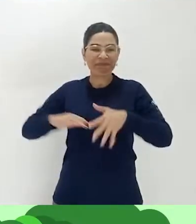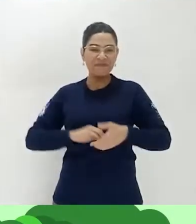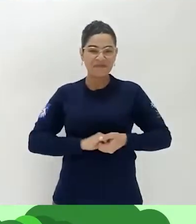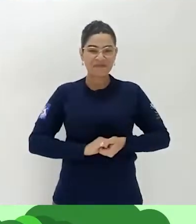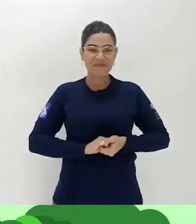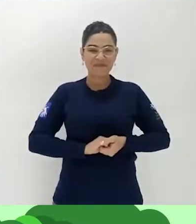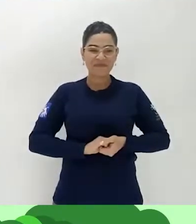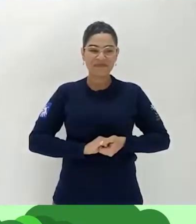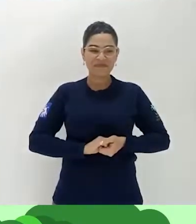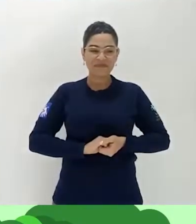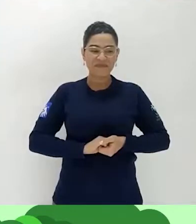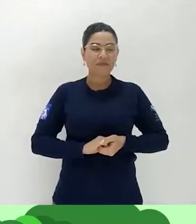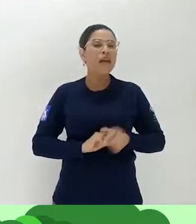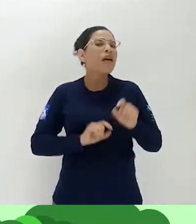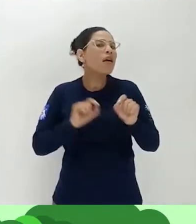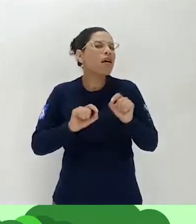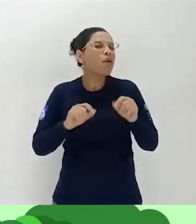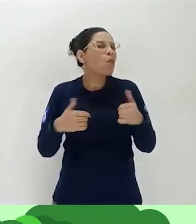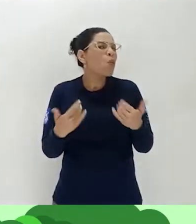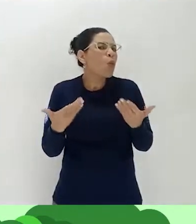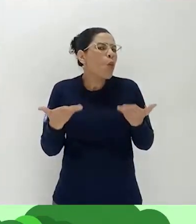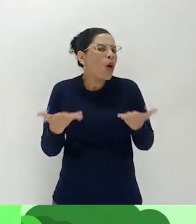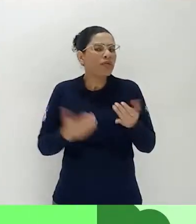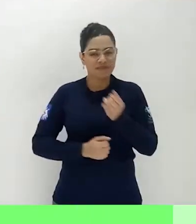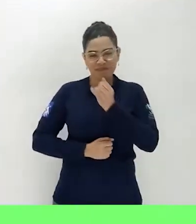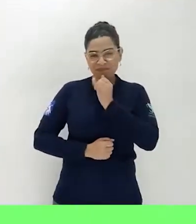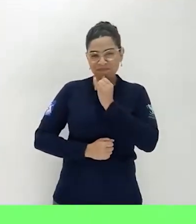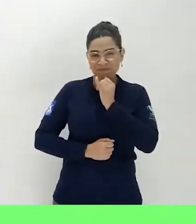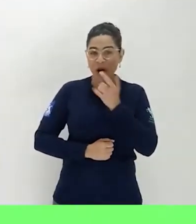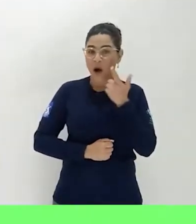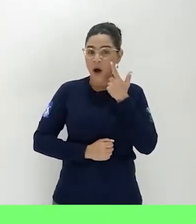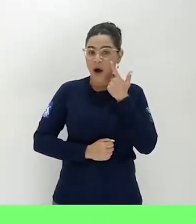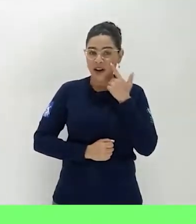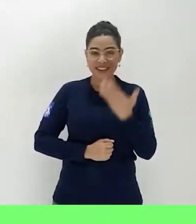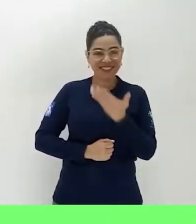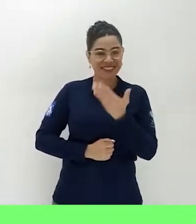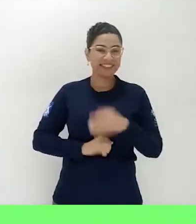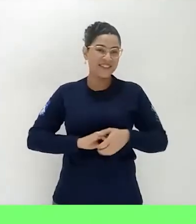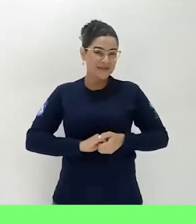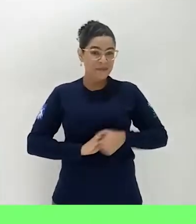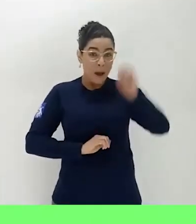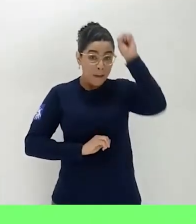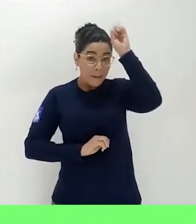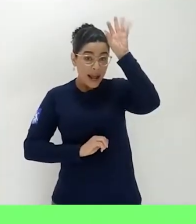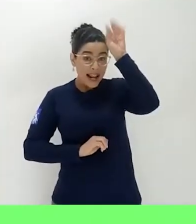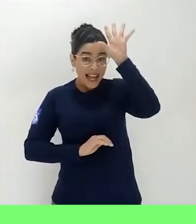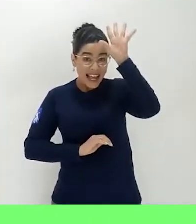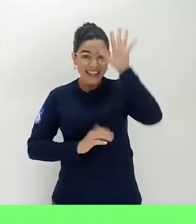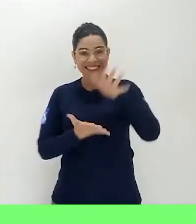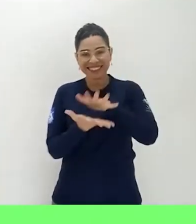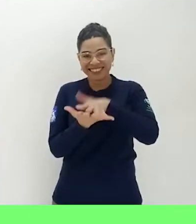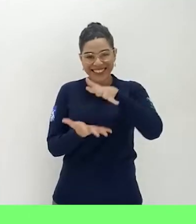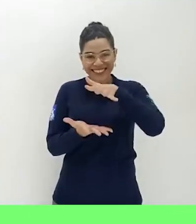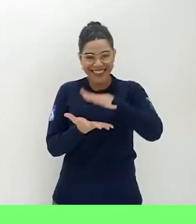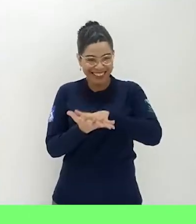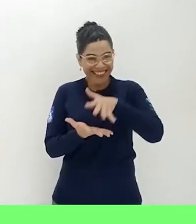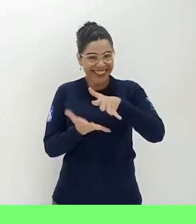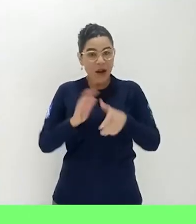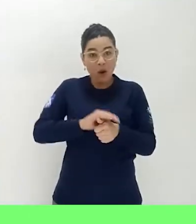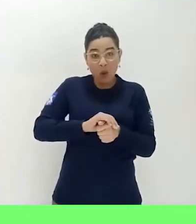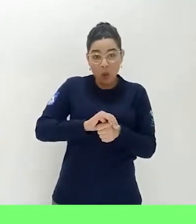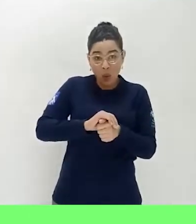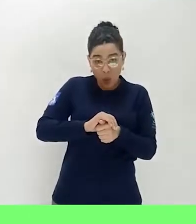do tempo. Querem saber alguns exemplos? A baleia, a estrela do mar, a